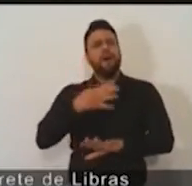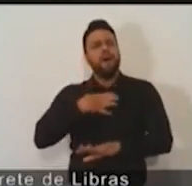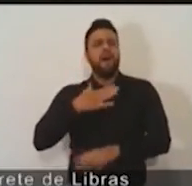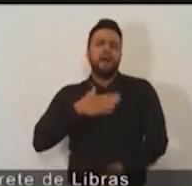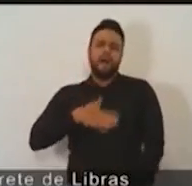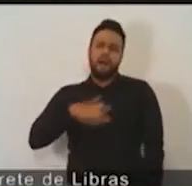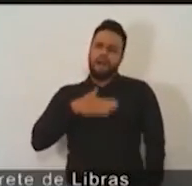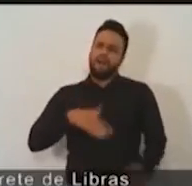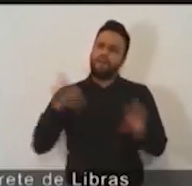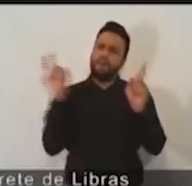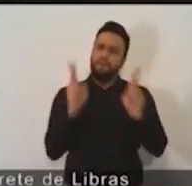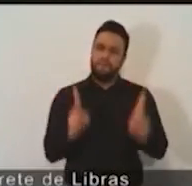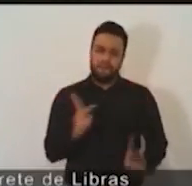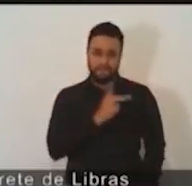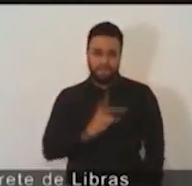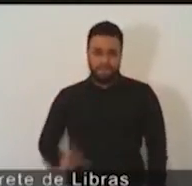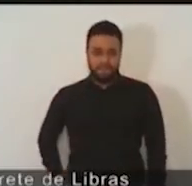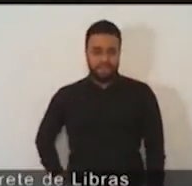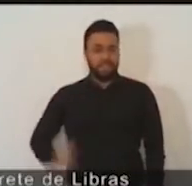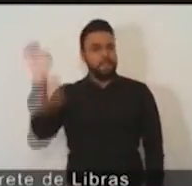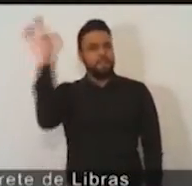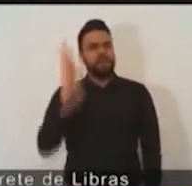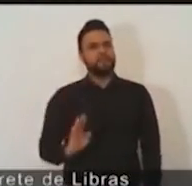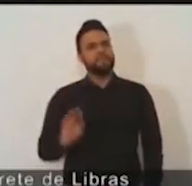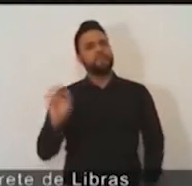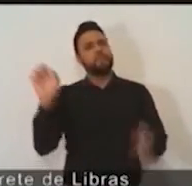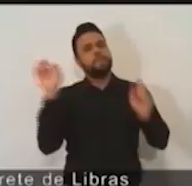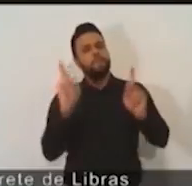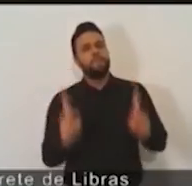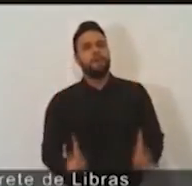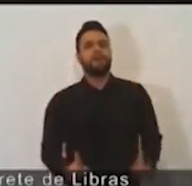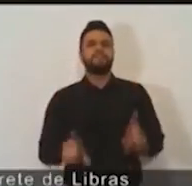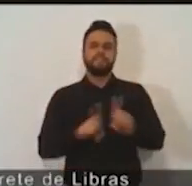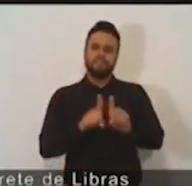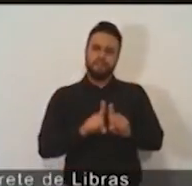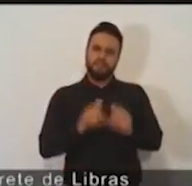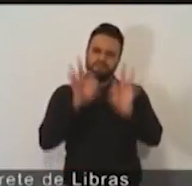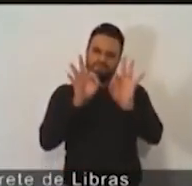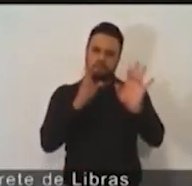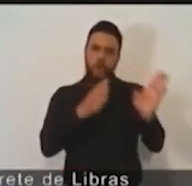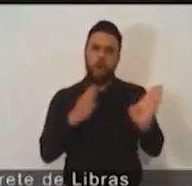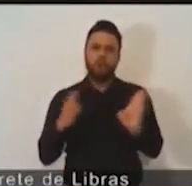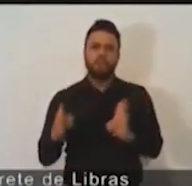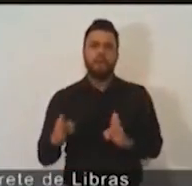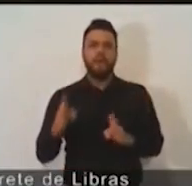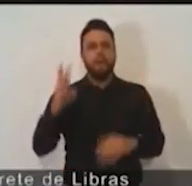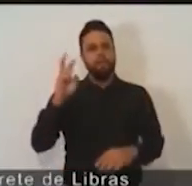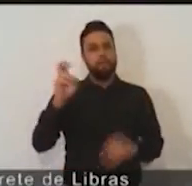paz, de ordem e muito próspero. A paz do Senhor, aqui de Belém do Pará.